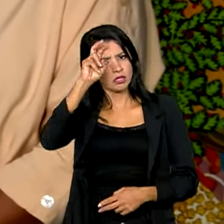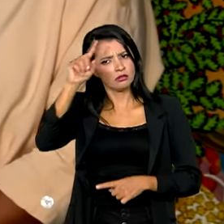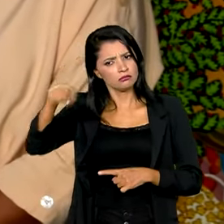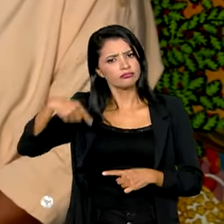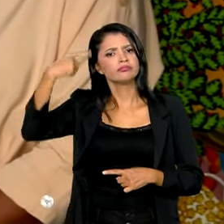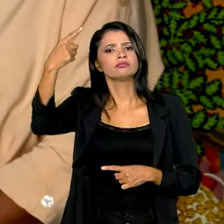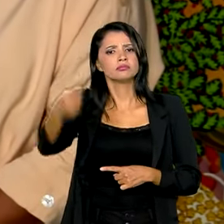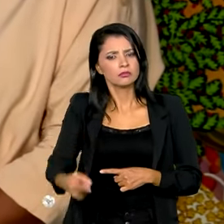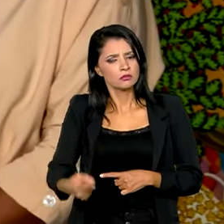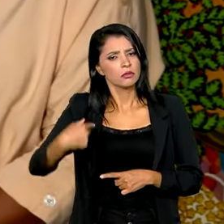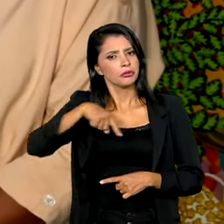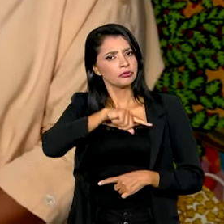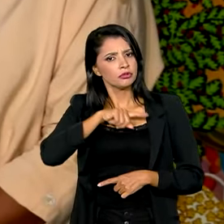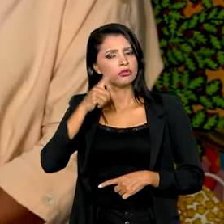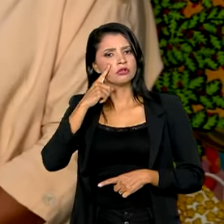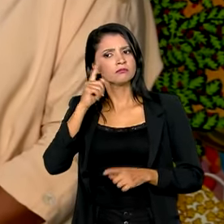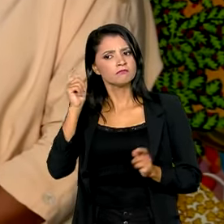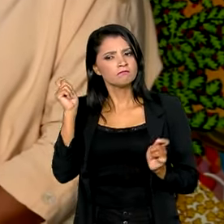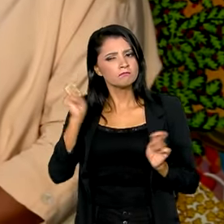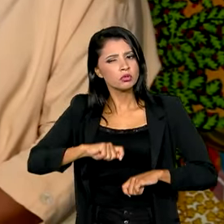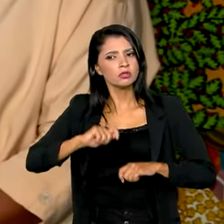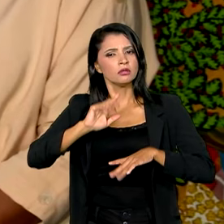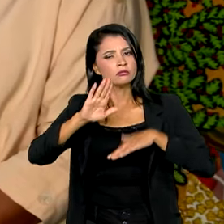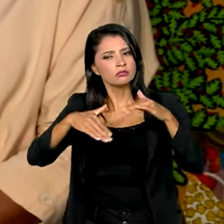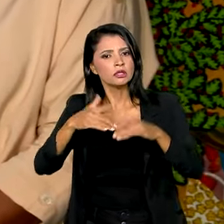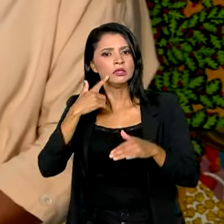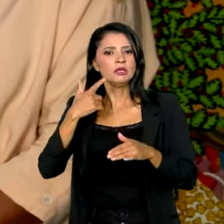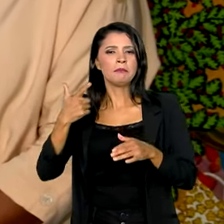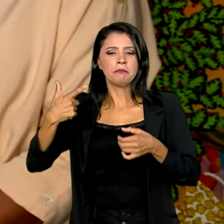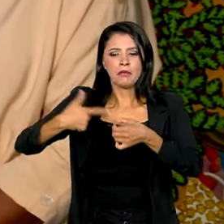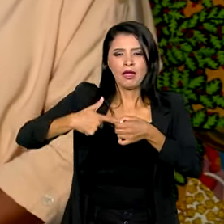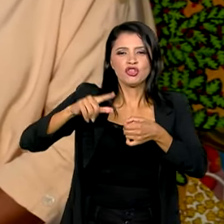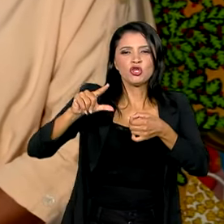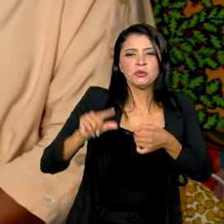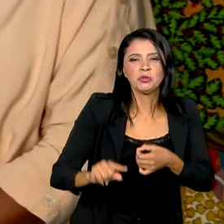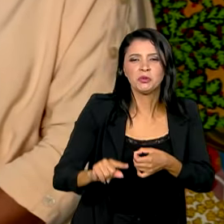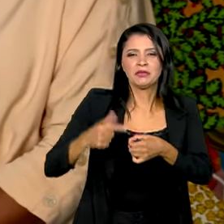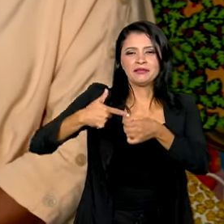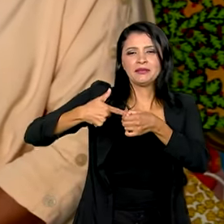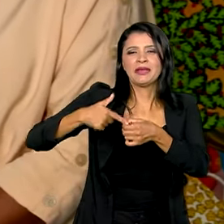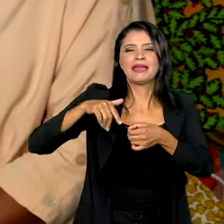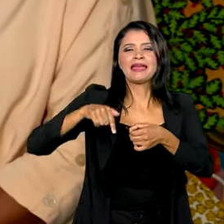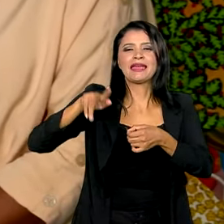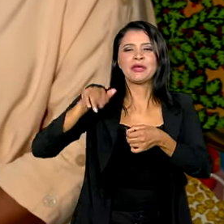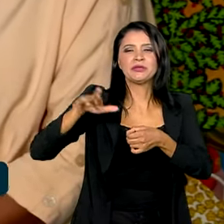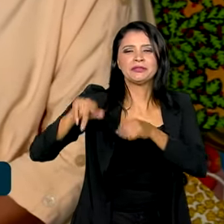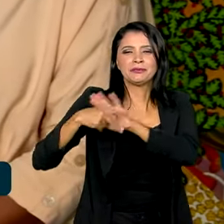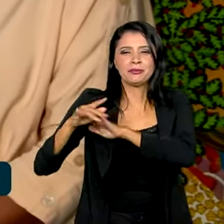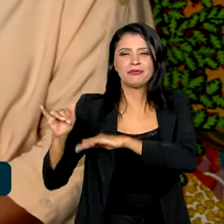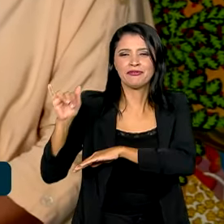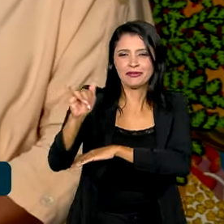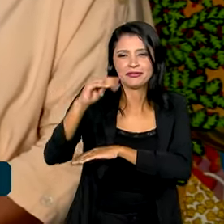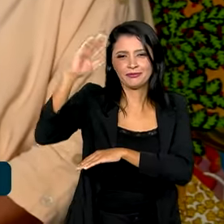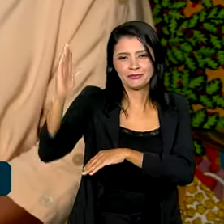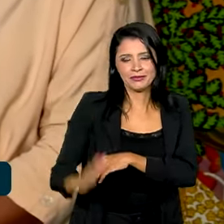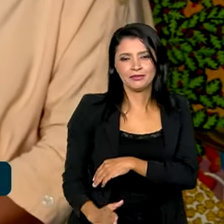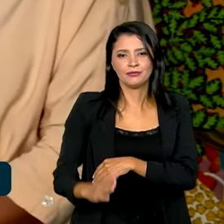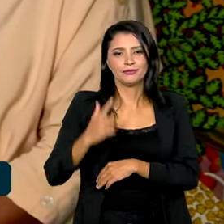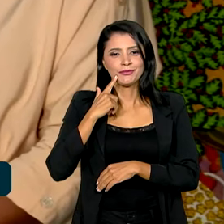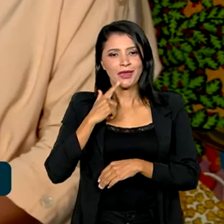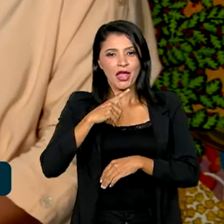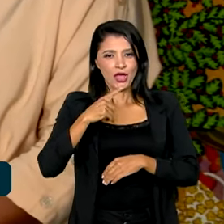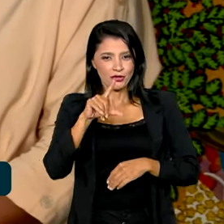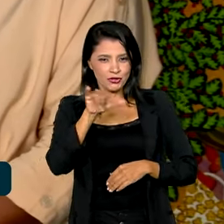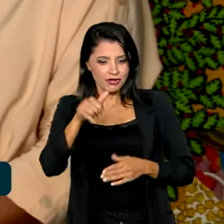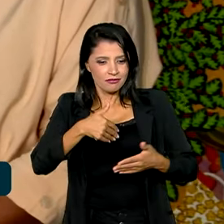-feira para a gente poder avançar na redução do querosene da aviação brasileira. Nós estamos, nesses próximos dias,